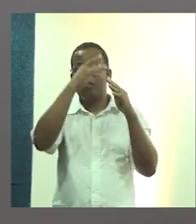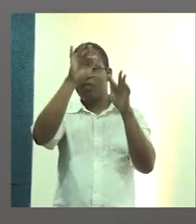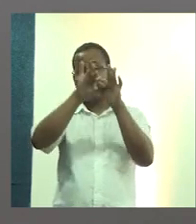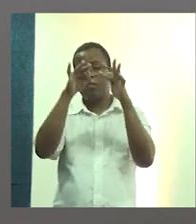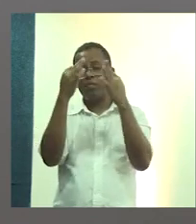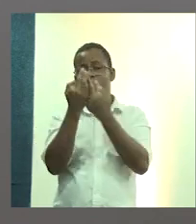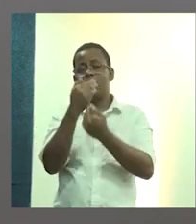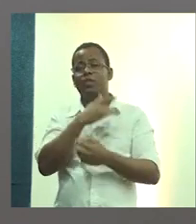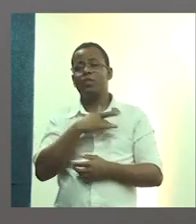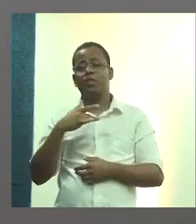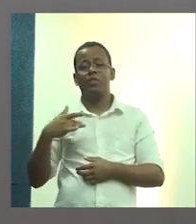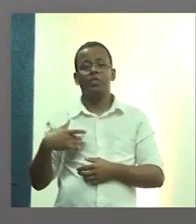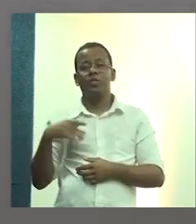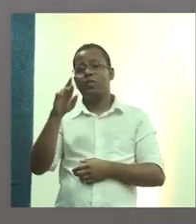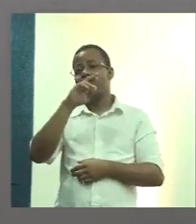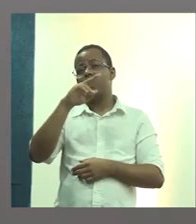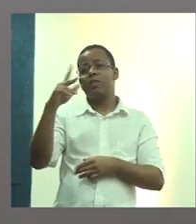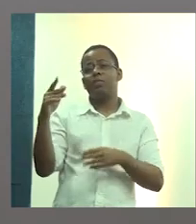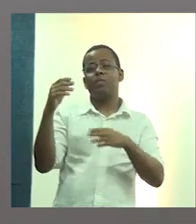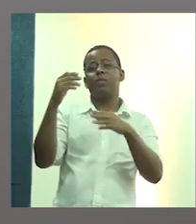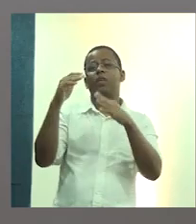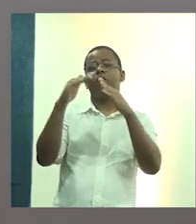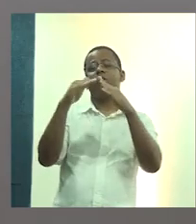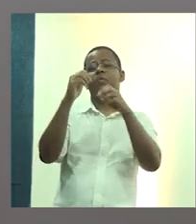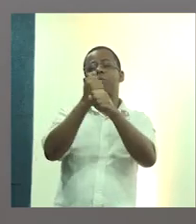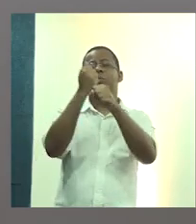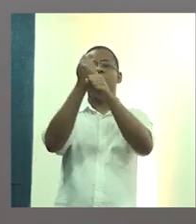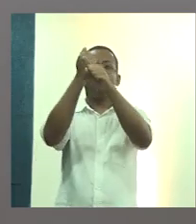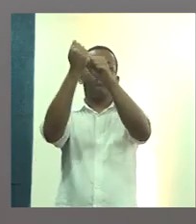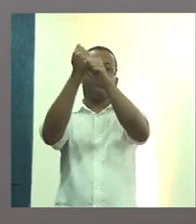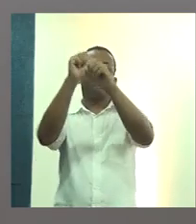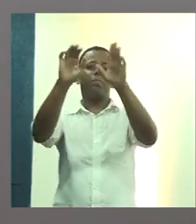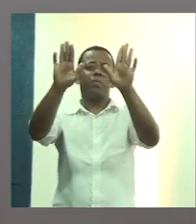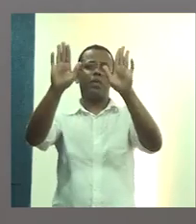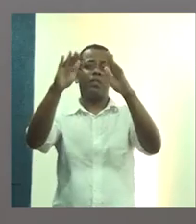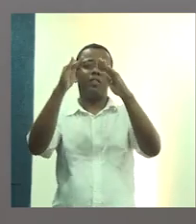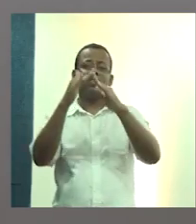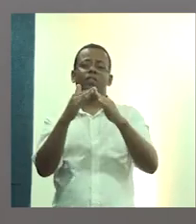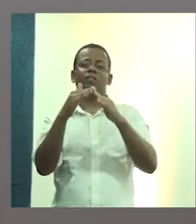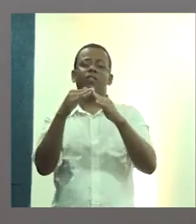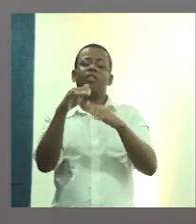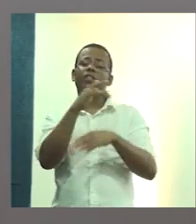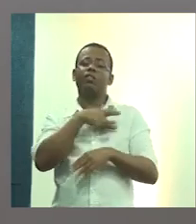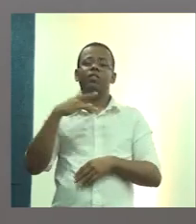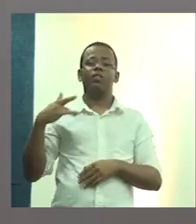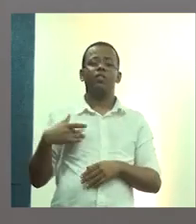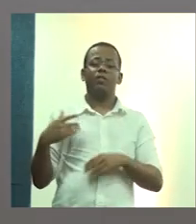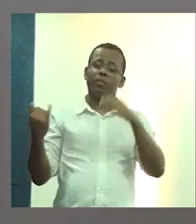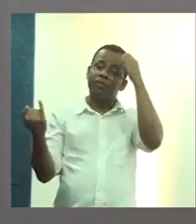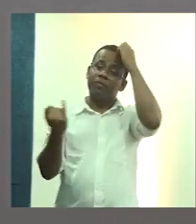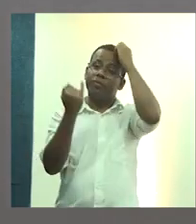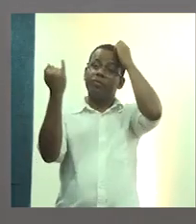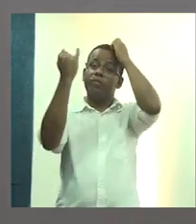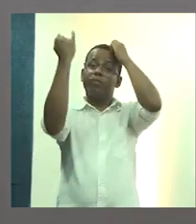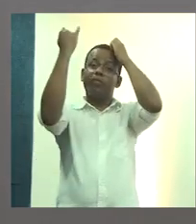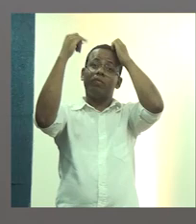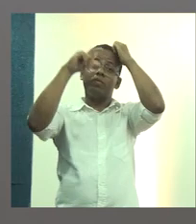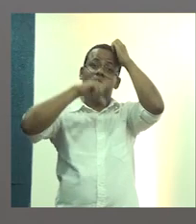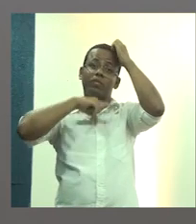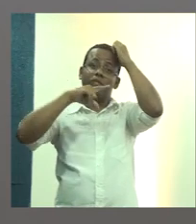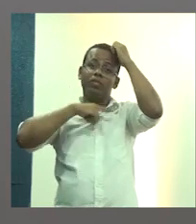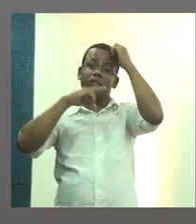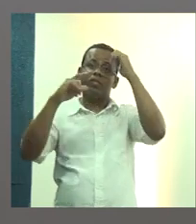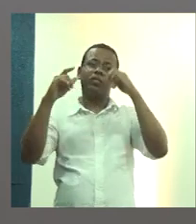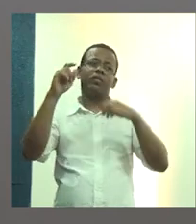civil e sim saúde, eu acho que essa distinção é fundamental para que a gente entenda o que a gente está